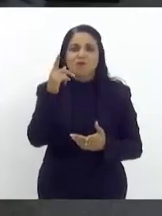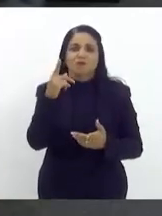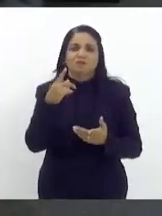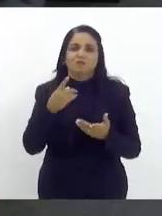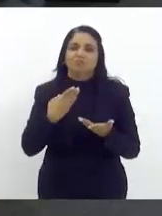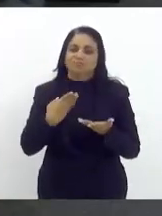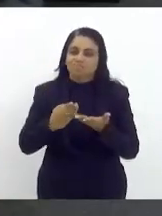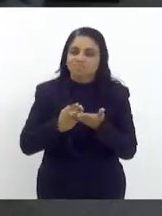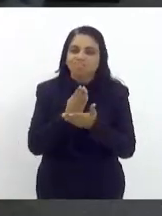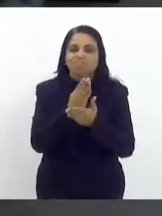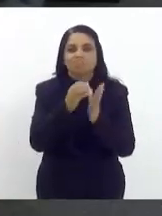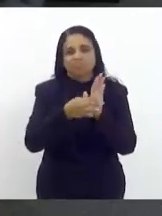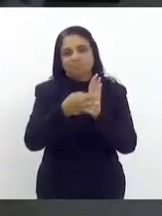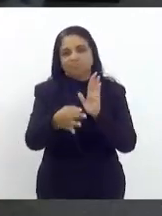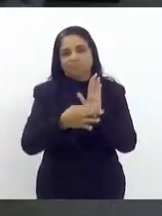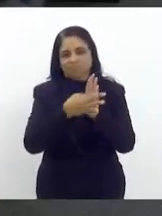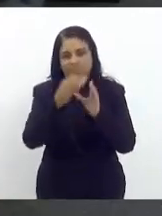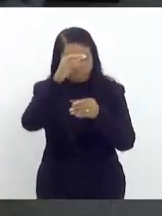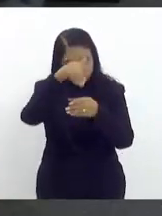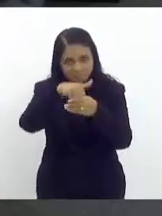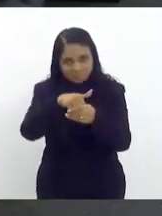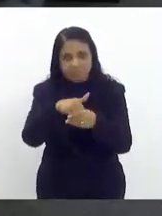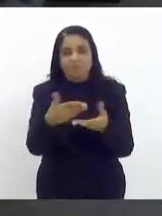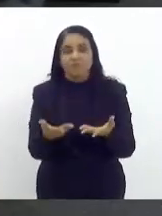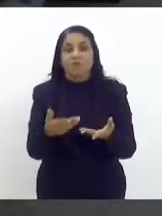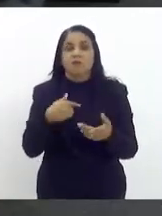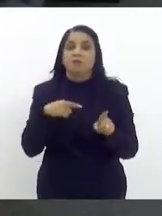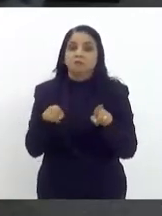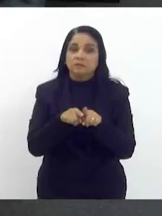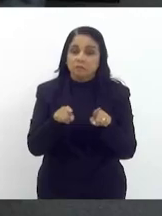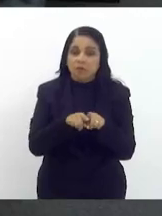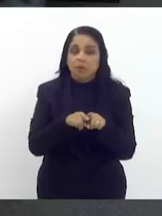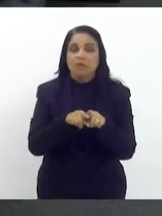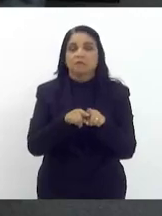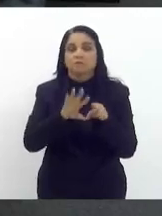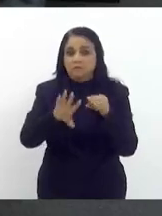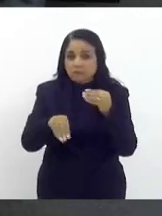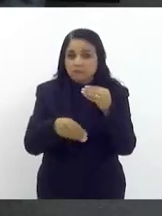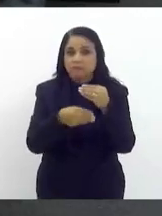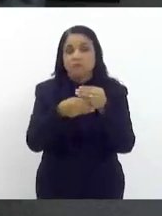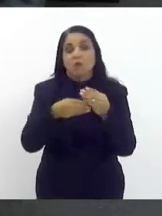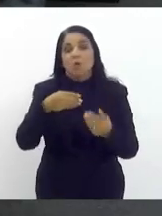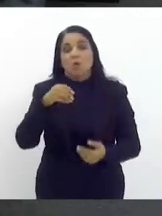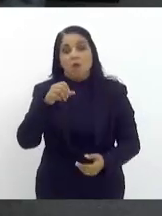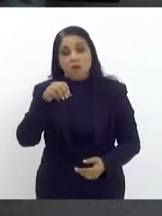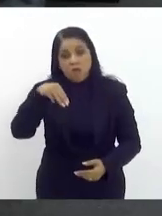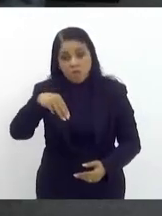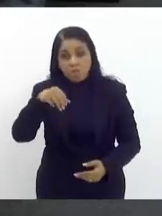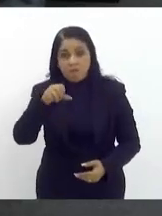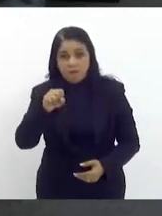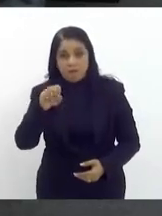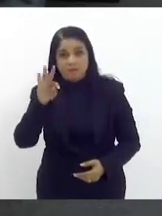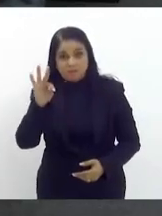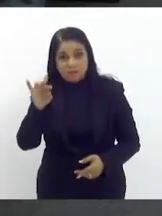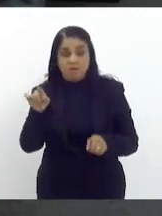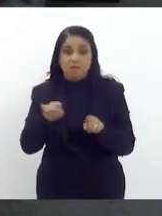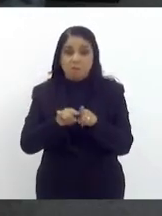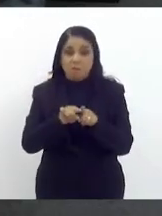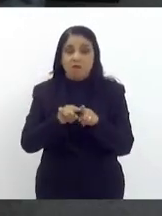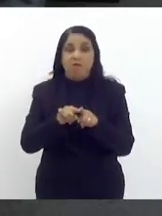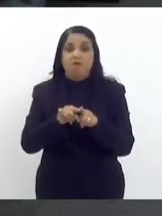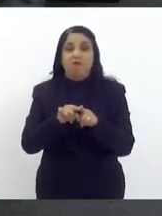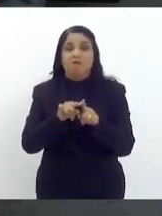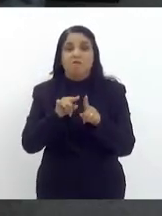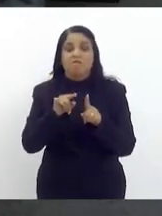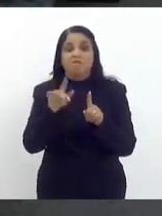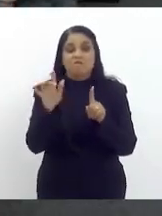favorável e nesse sentido também quero fazer um agravo ao próprio MST que vem sendo vítima de